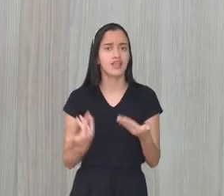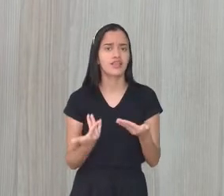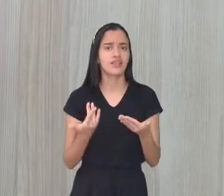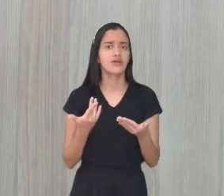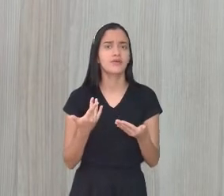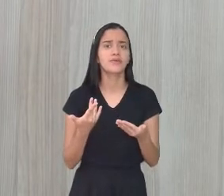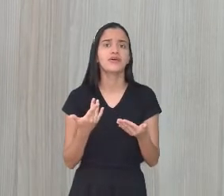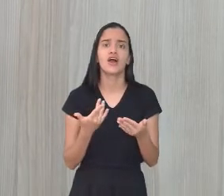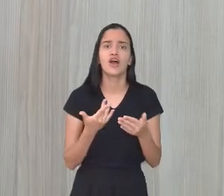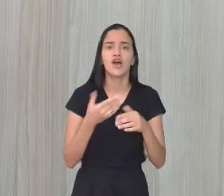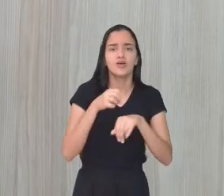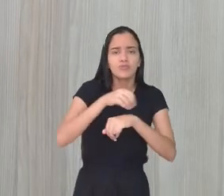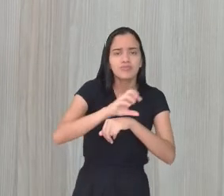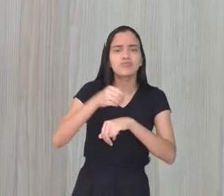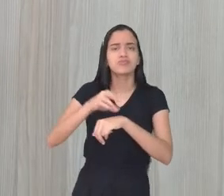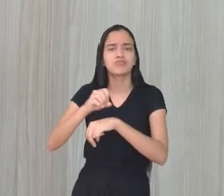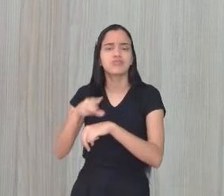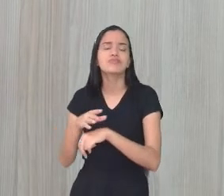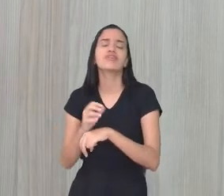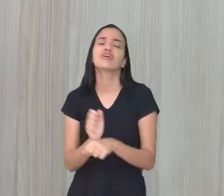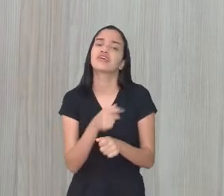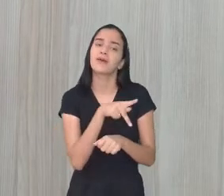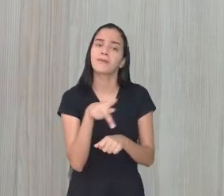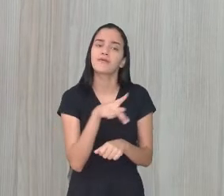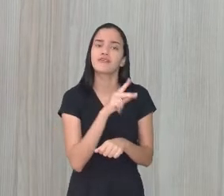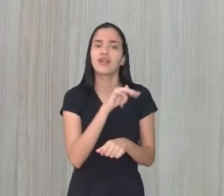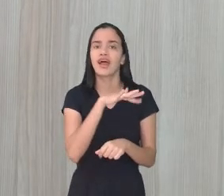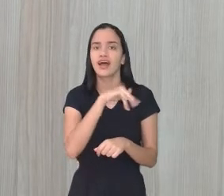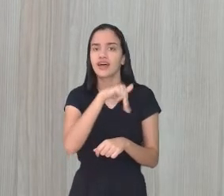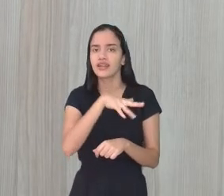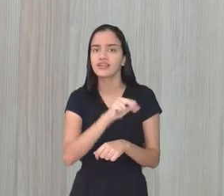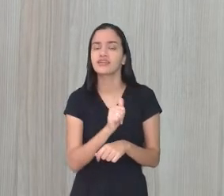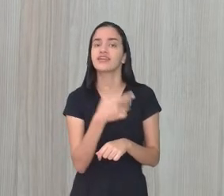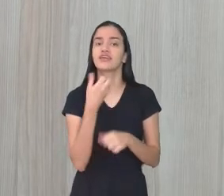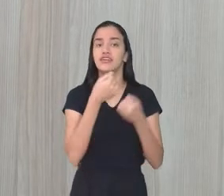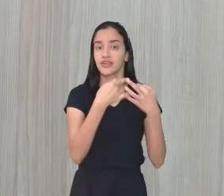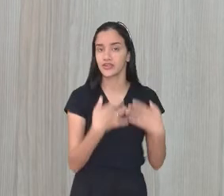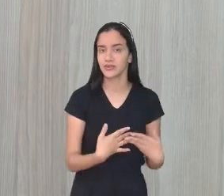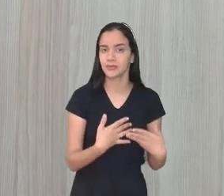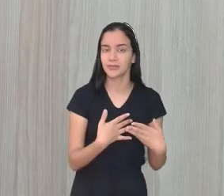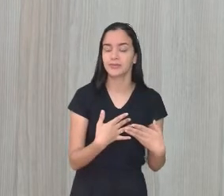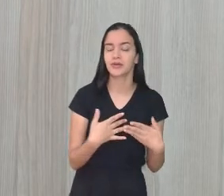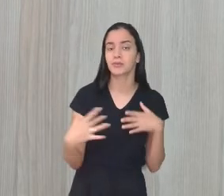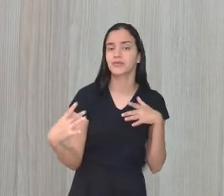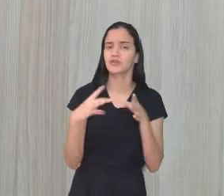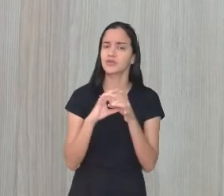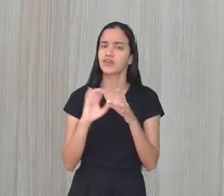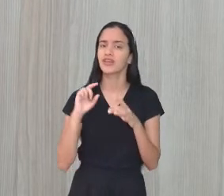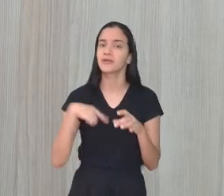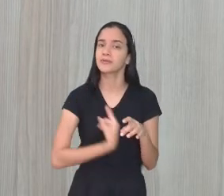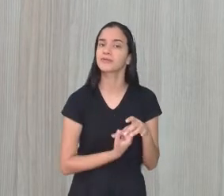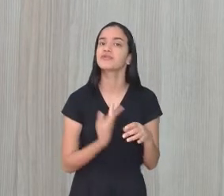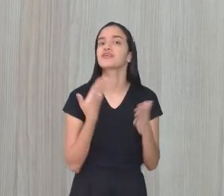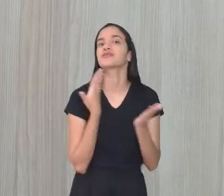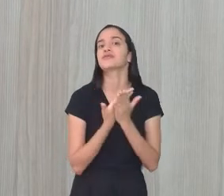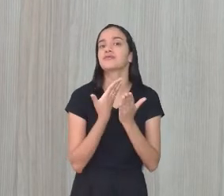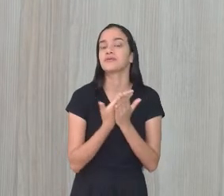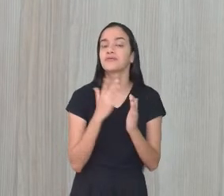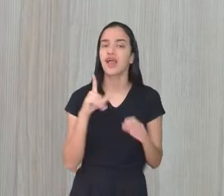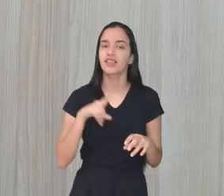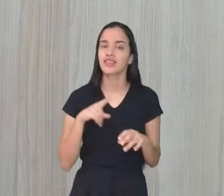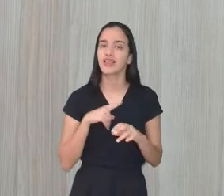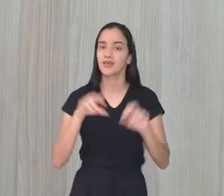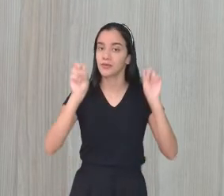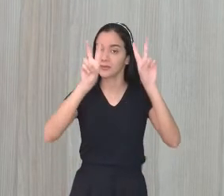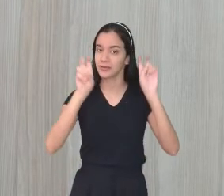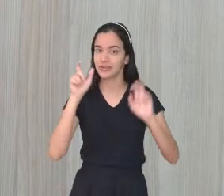aí os passos que a professora Adriana falou, né? Se conecta no app, tá certo? Para se comunicar aqui com a gente enquanto a nossa aula acontece. A gente tem um assunto